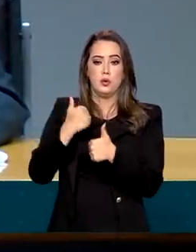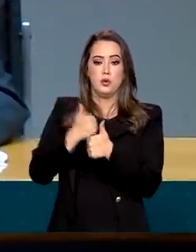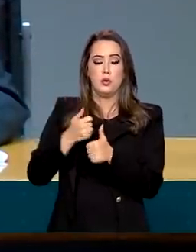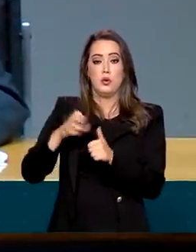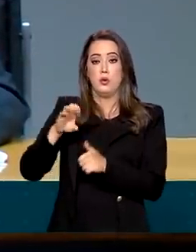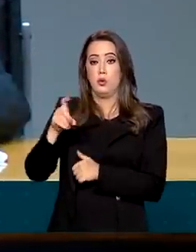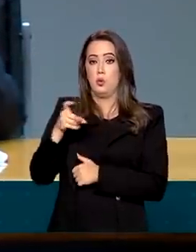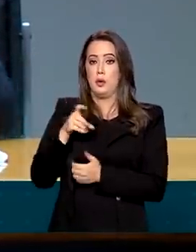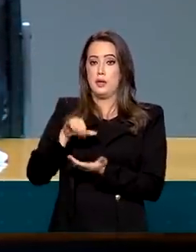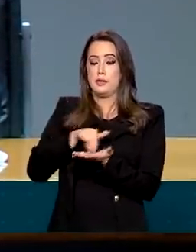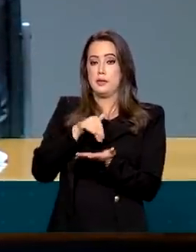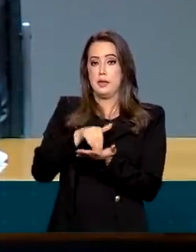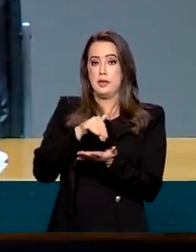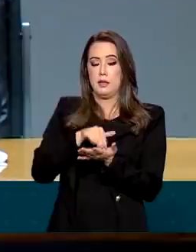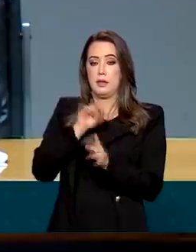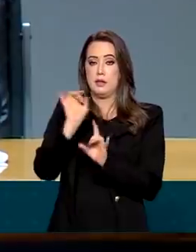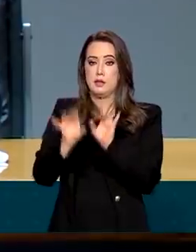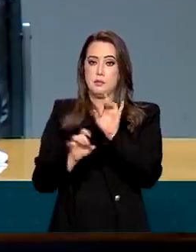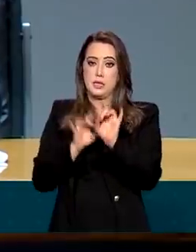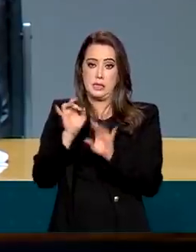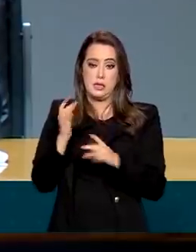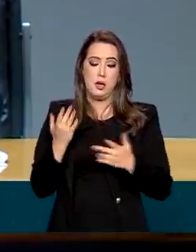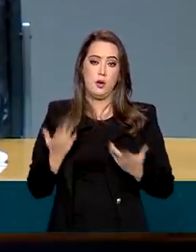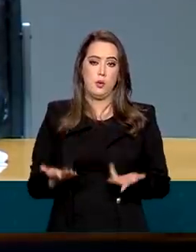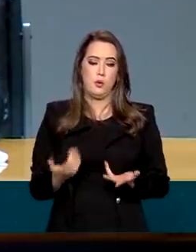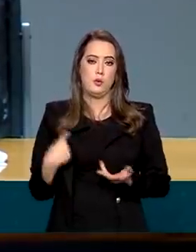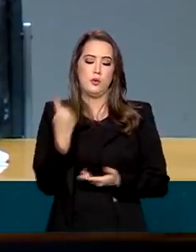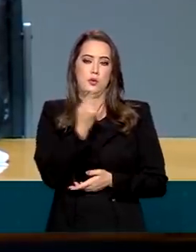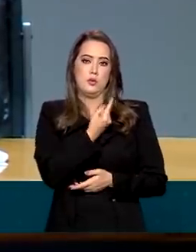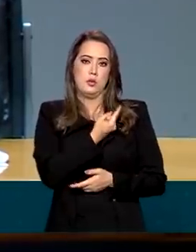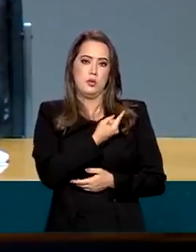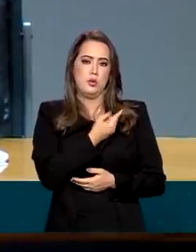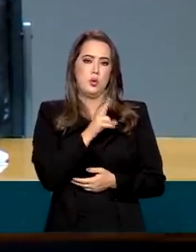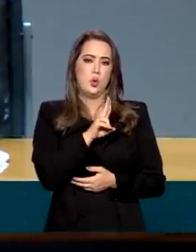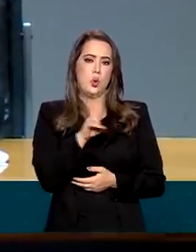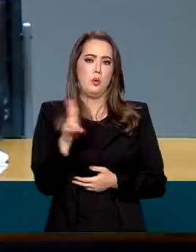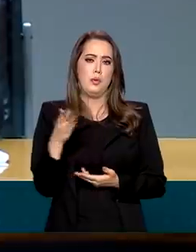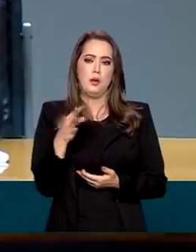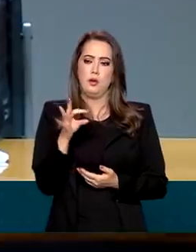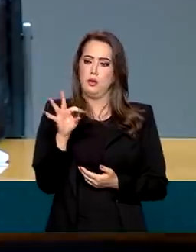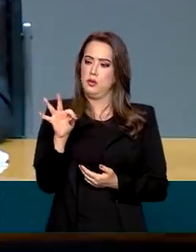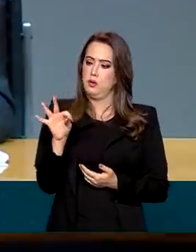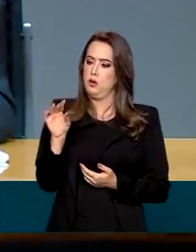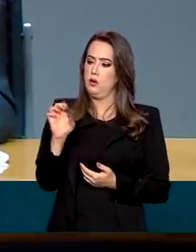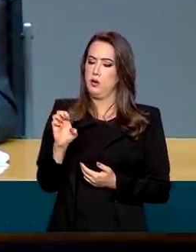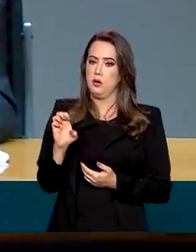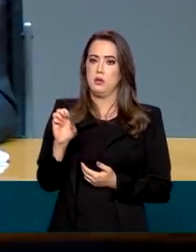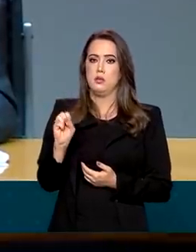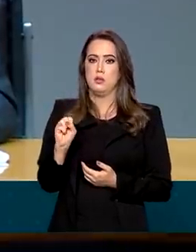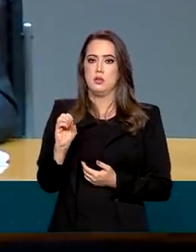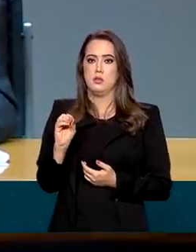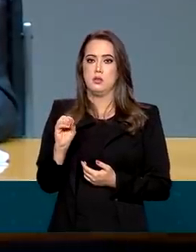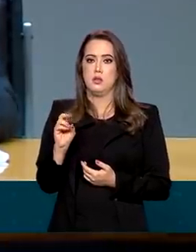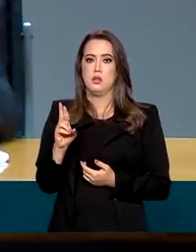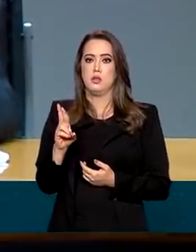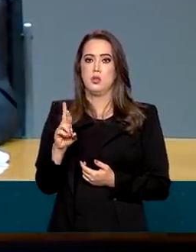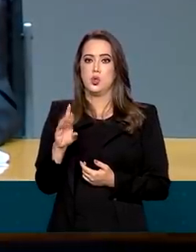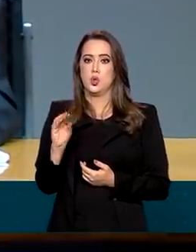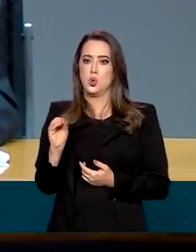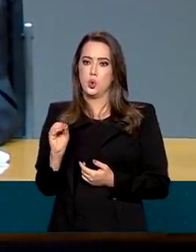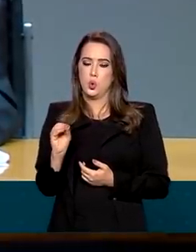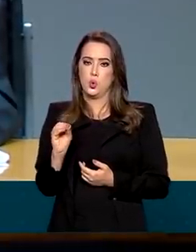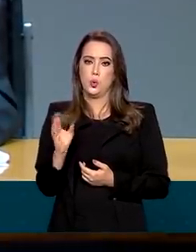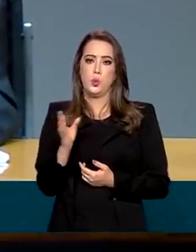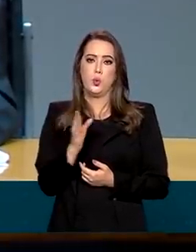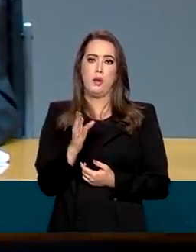secretário especial da, nós chamamos agora de tesouro e orçamento, que era o Funchal, sai o